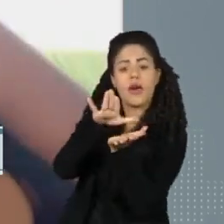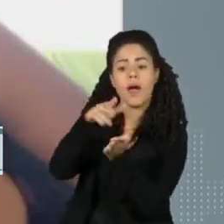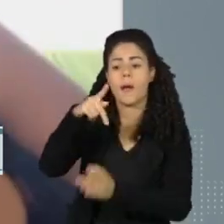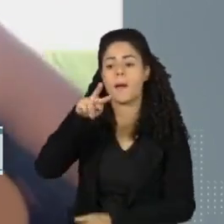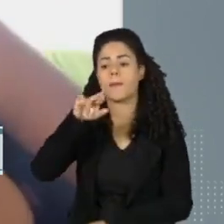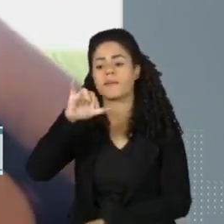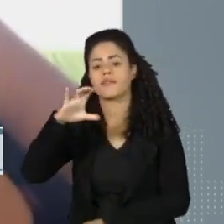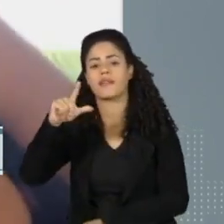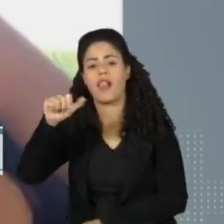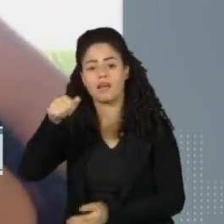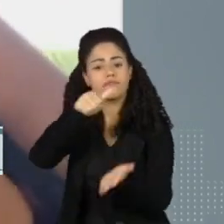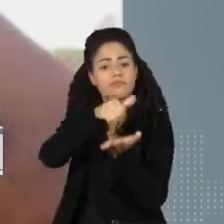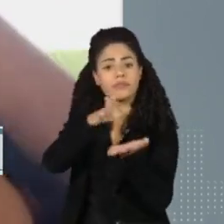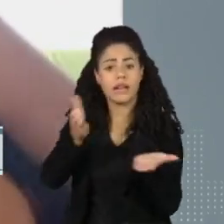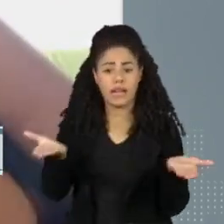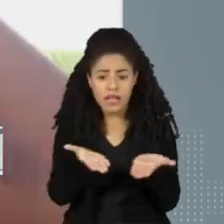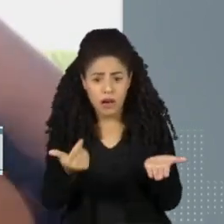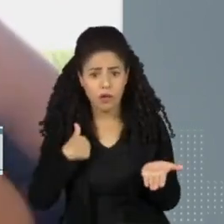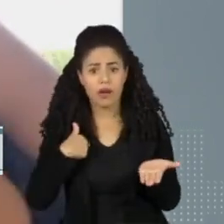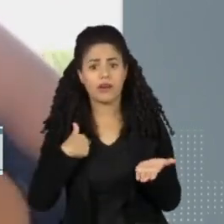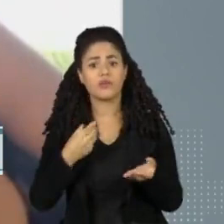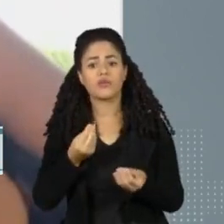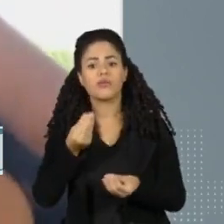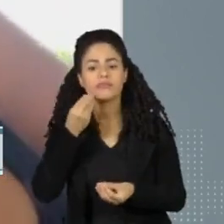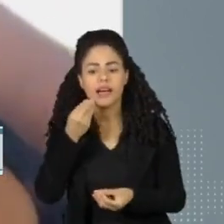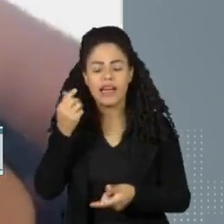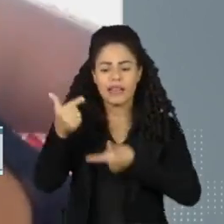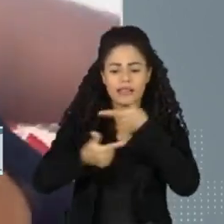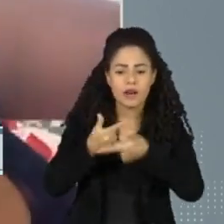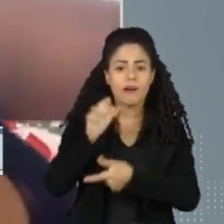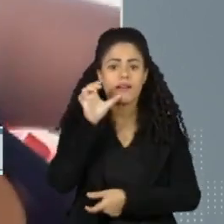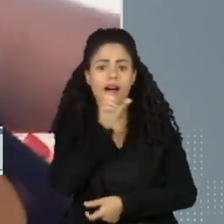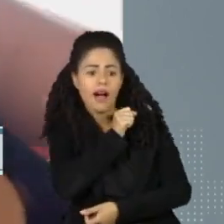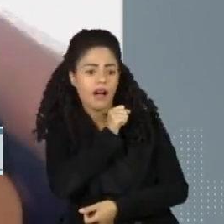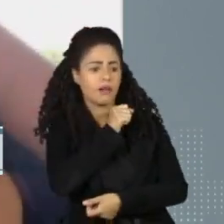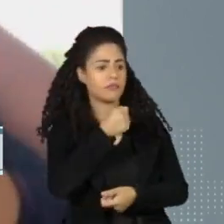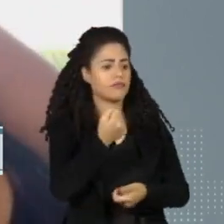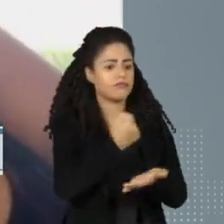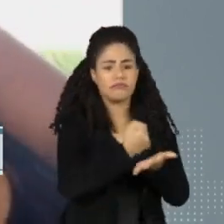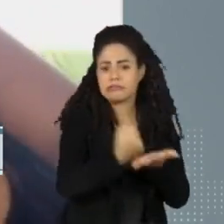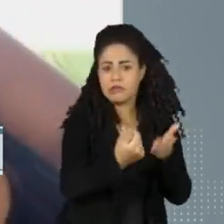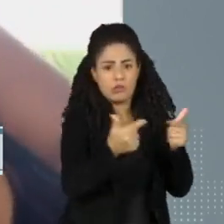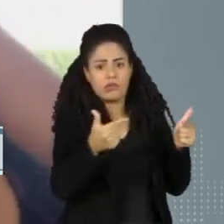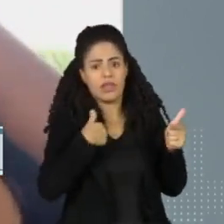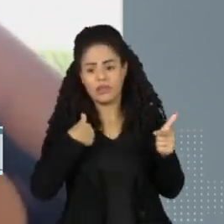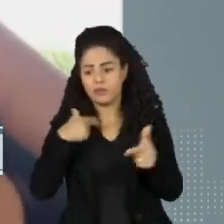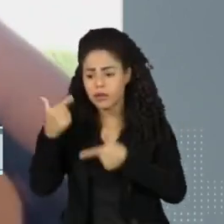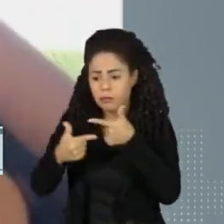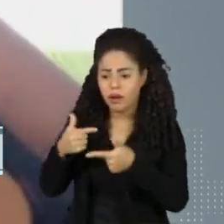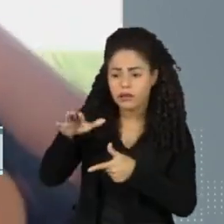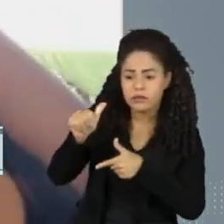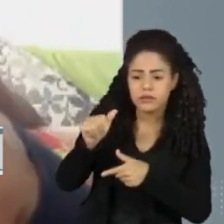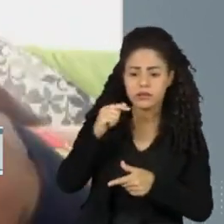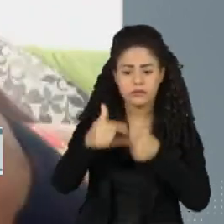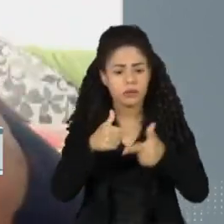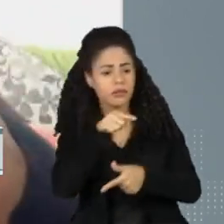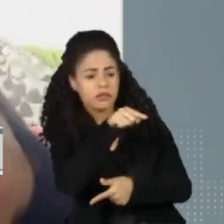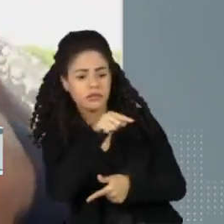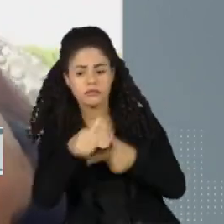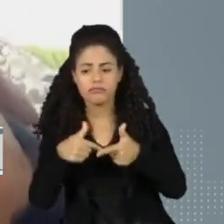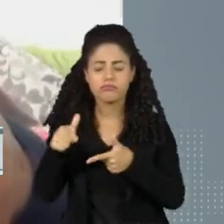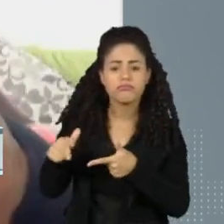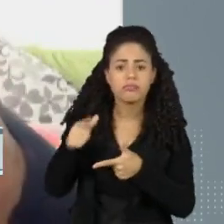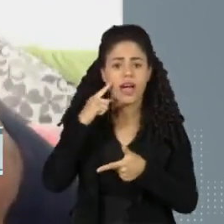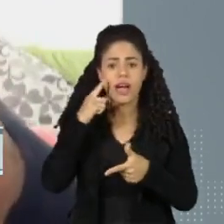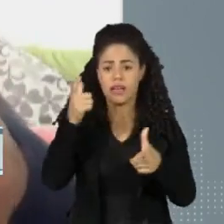Desde então eu fazendo o pico, coisa esporádica, dentro da área da educação. Minhas